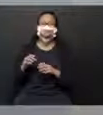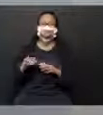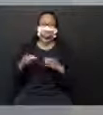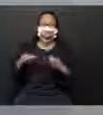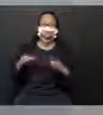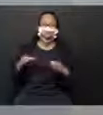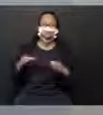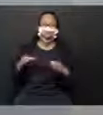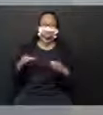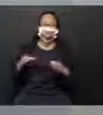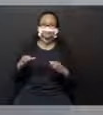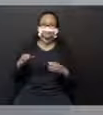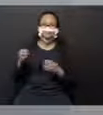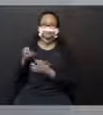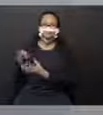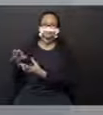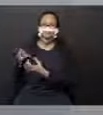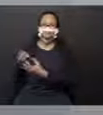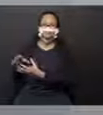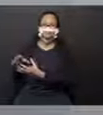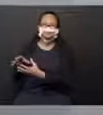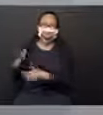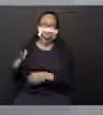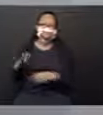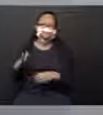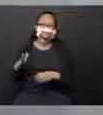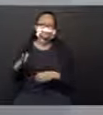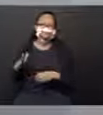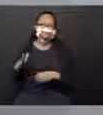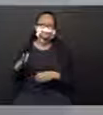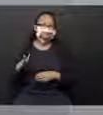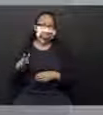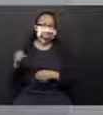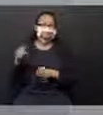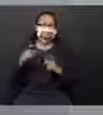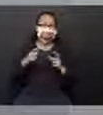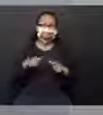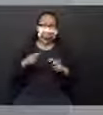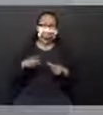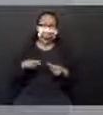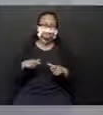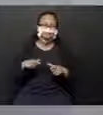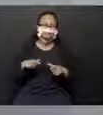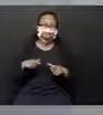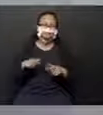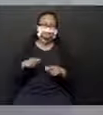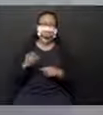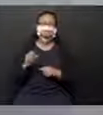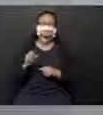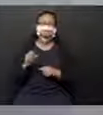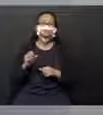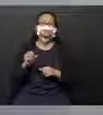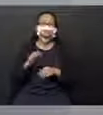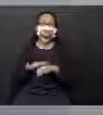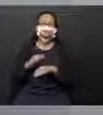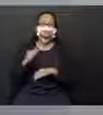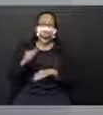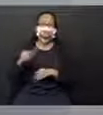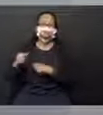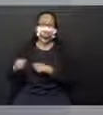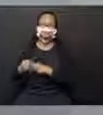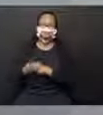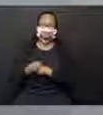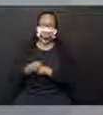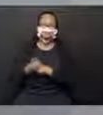depende da posição em que a lanterna está. Se a lanterna estiver mais perto do objeto, o tamanho